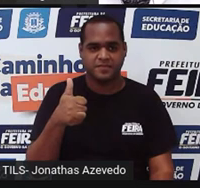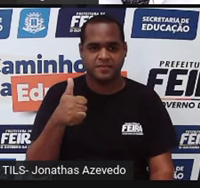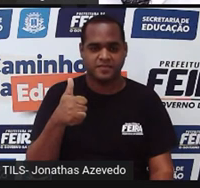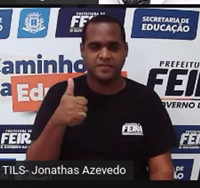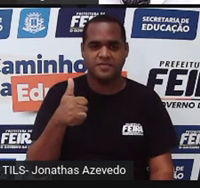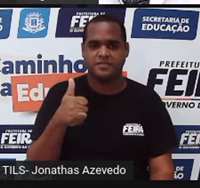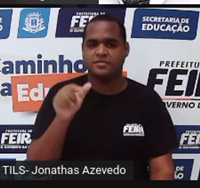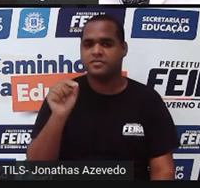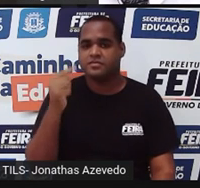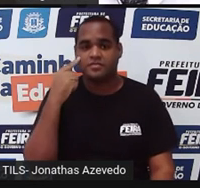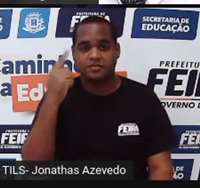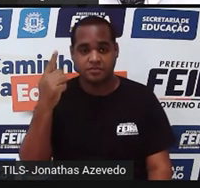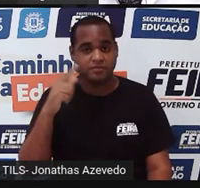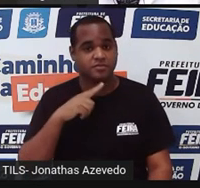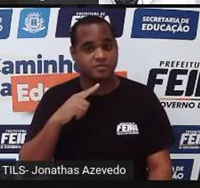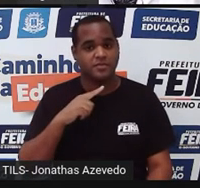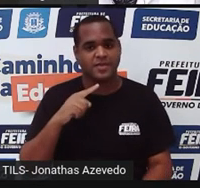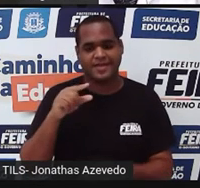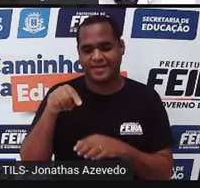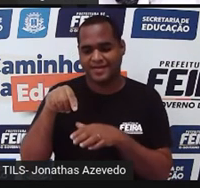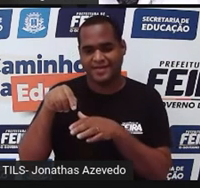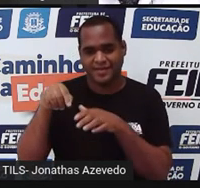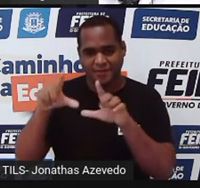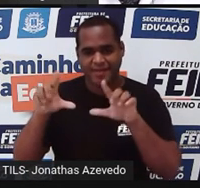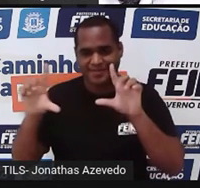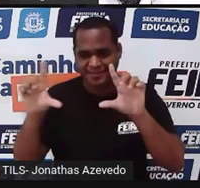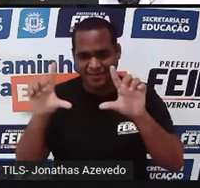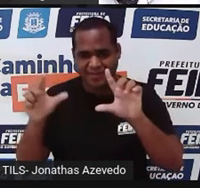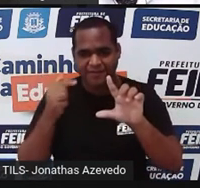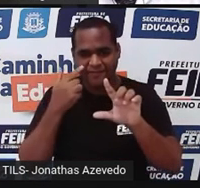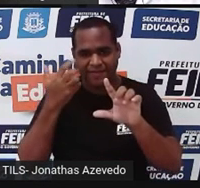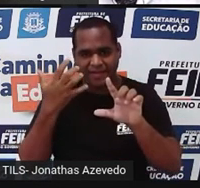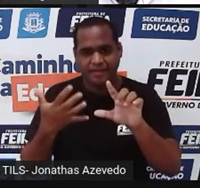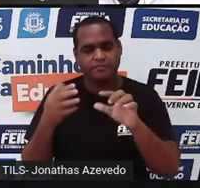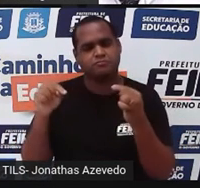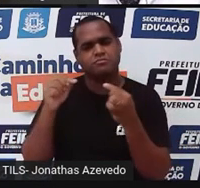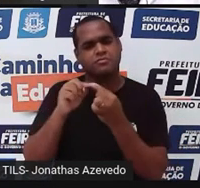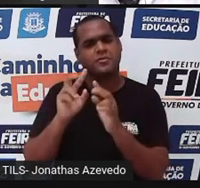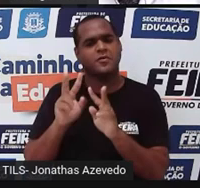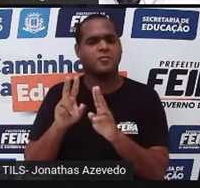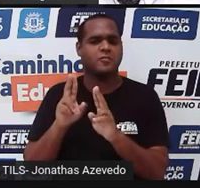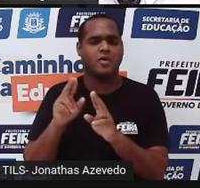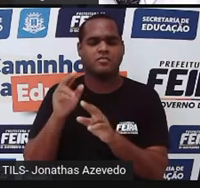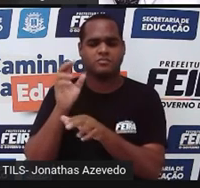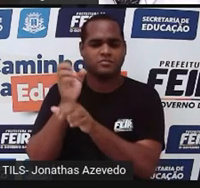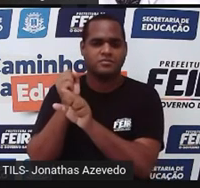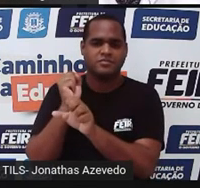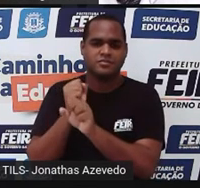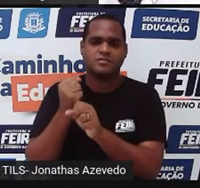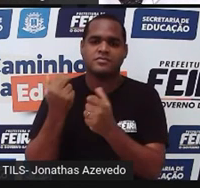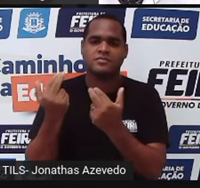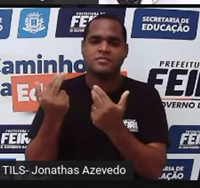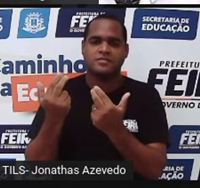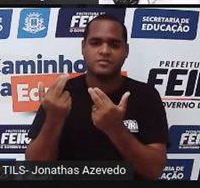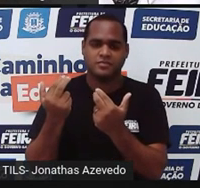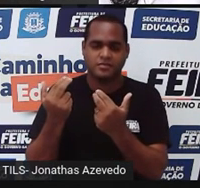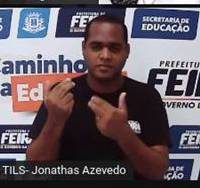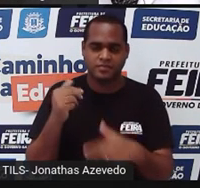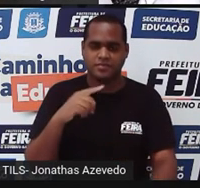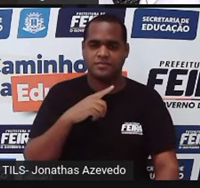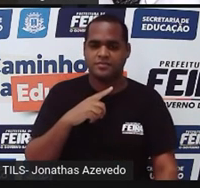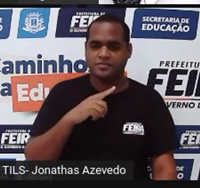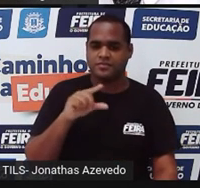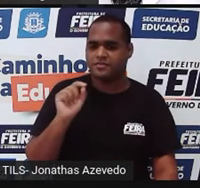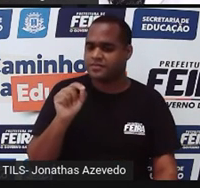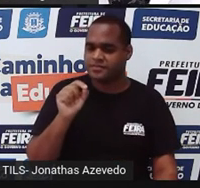Desse lado aqui na sala, a gente já viu que lá do outro lado mede a mesma coisa, ó. Como está aparecendo na tela. Então, se lá do outro lado mede dois,